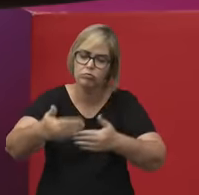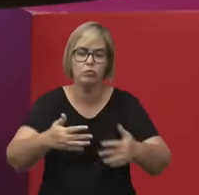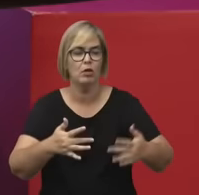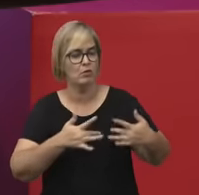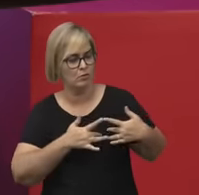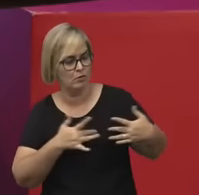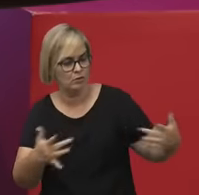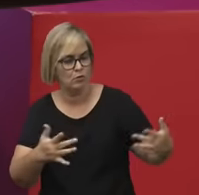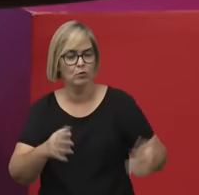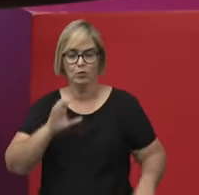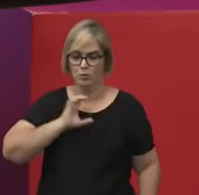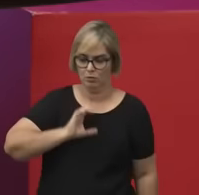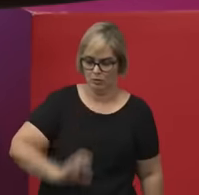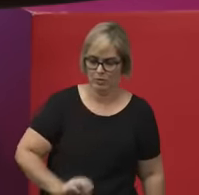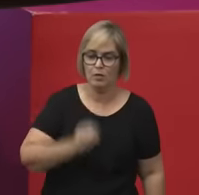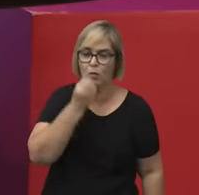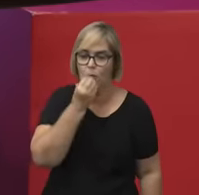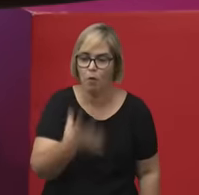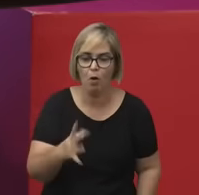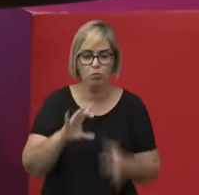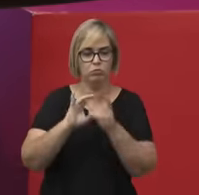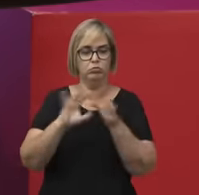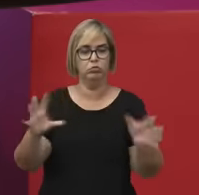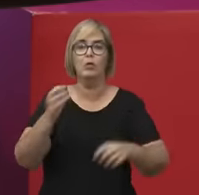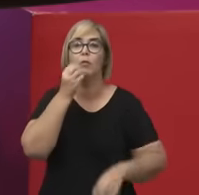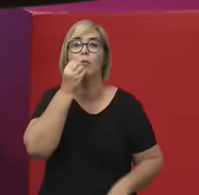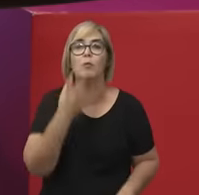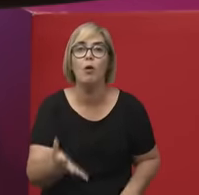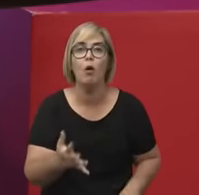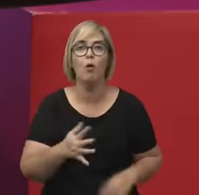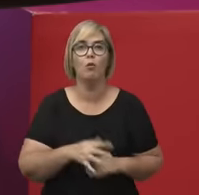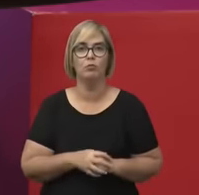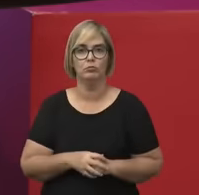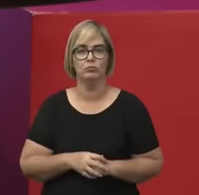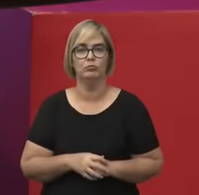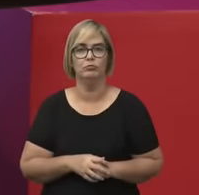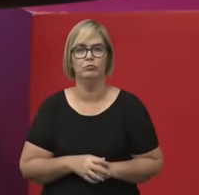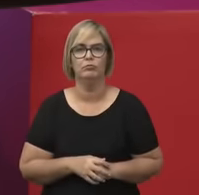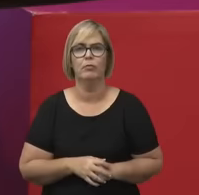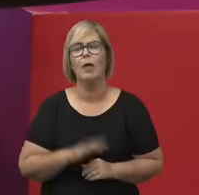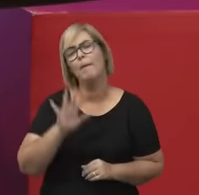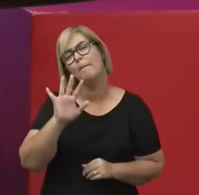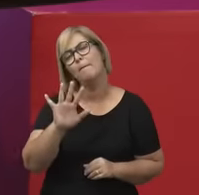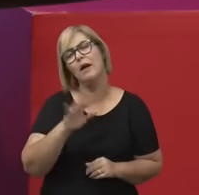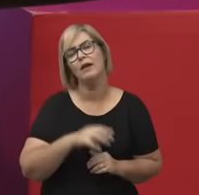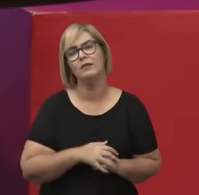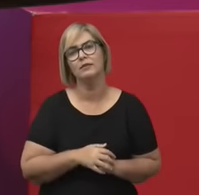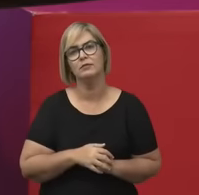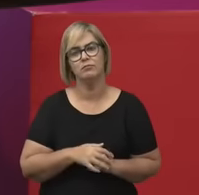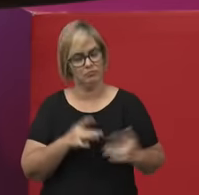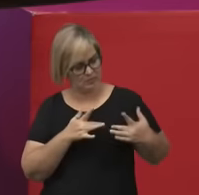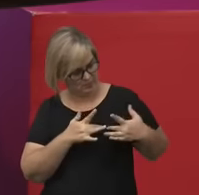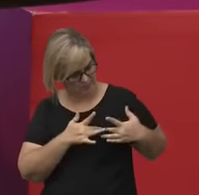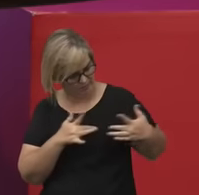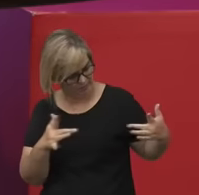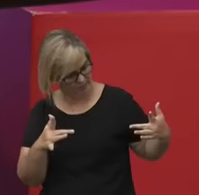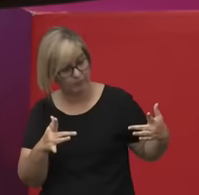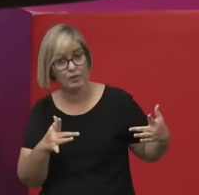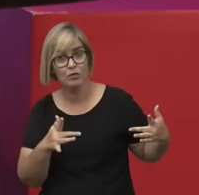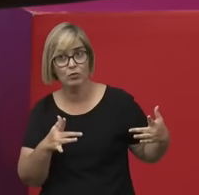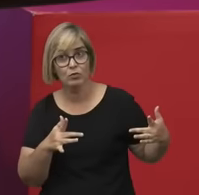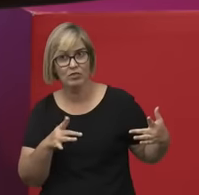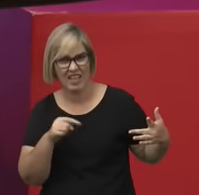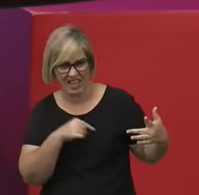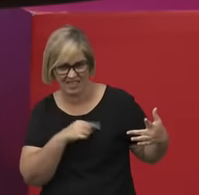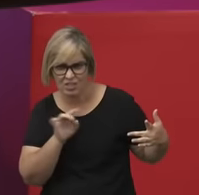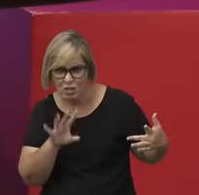e da democracia? Solidariedade, amorosidade. Mas essas virtudes são virtudes propriamente femininas? O que